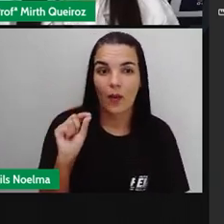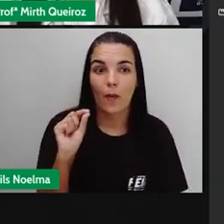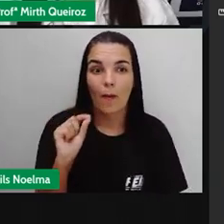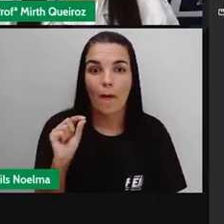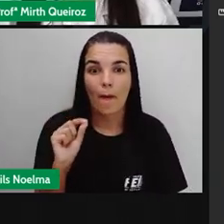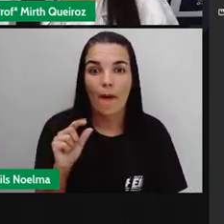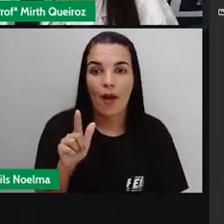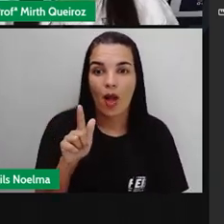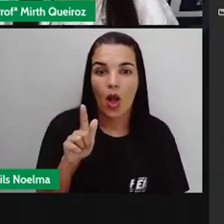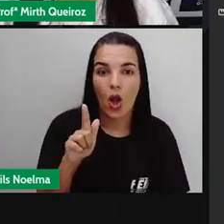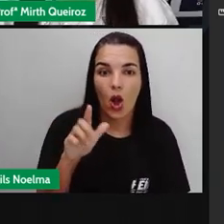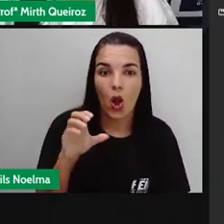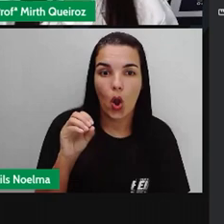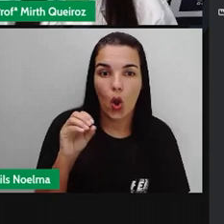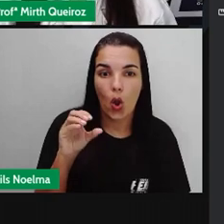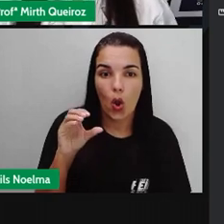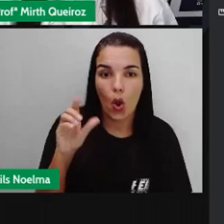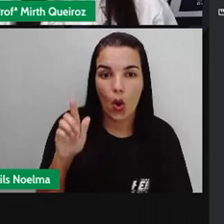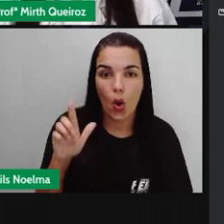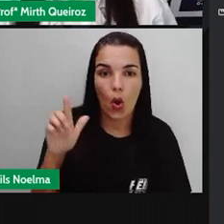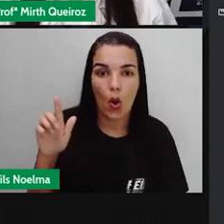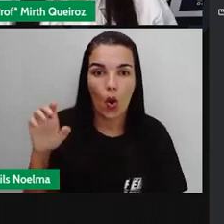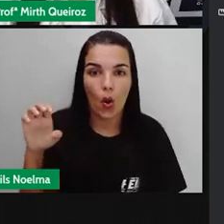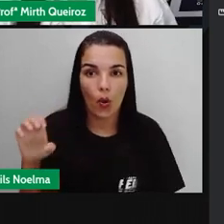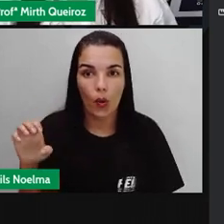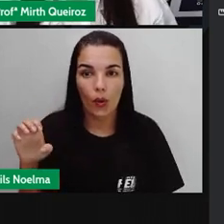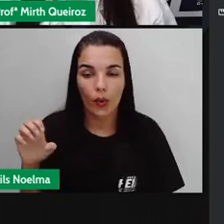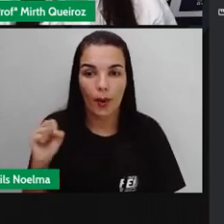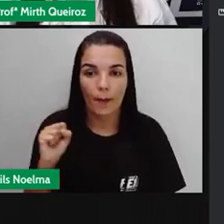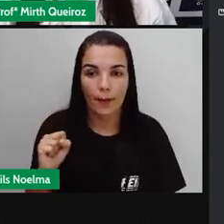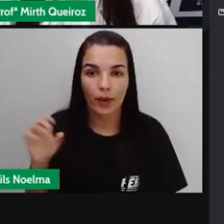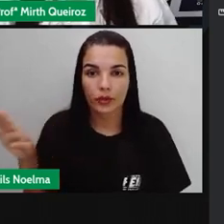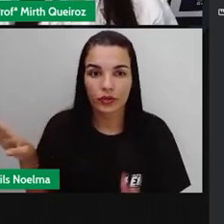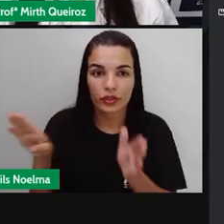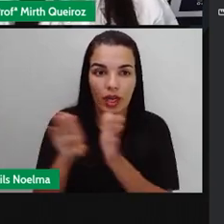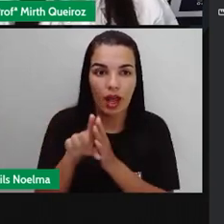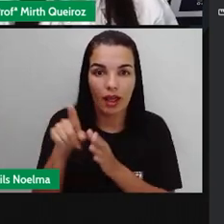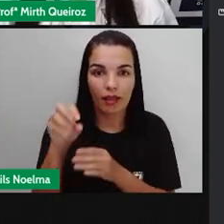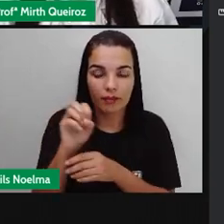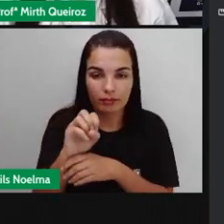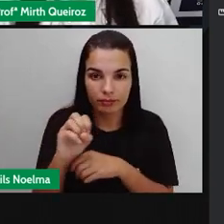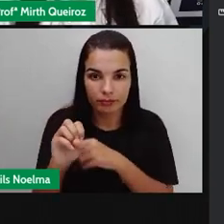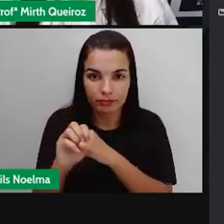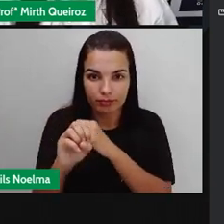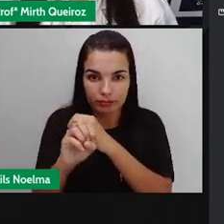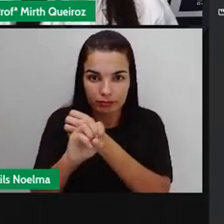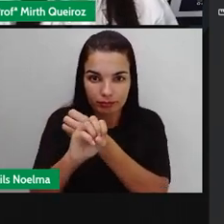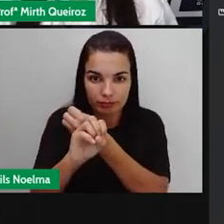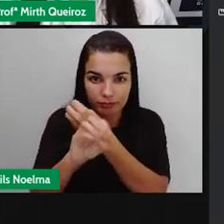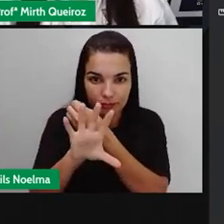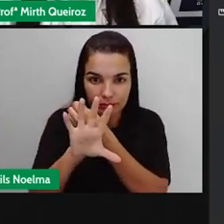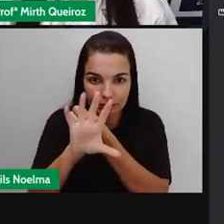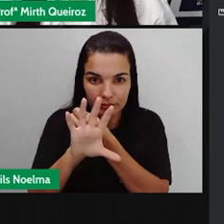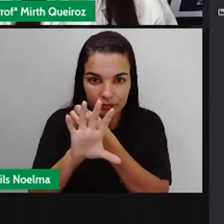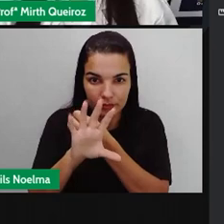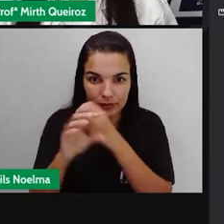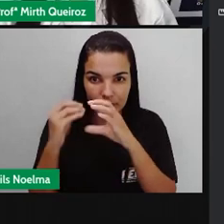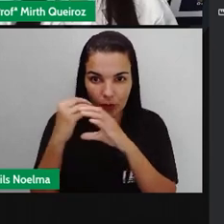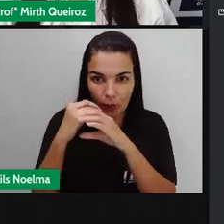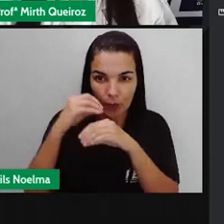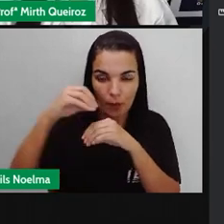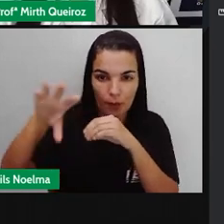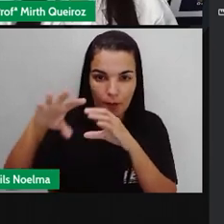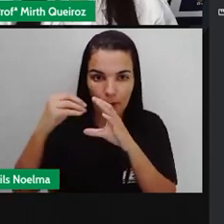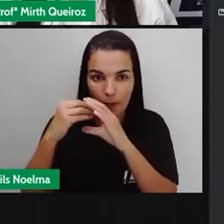.com E aí vocês vão chegar a essa tela aqui. Aqui, nesse aplicativo aqui,